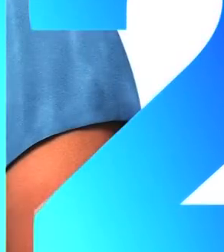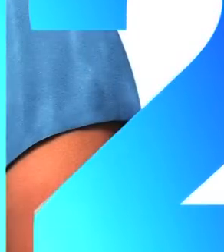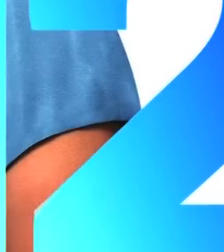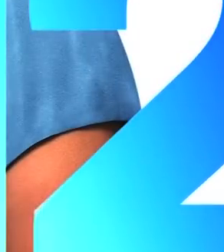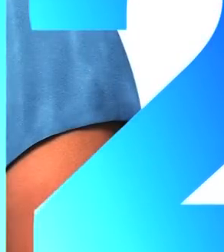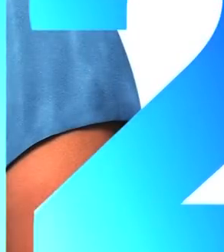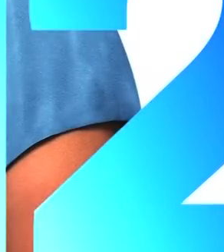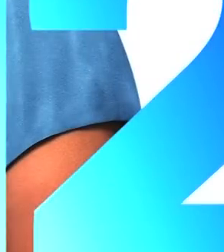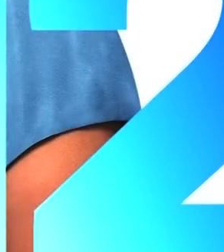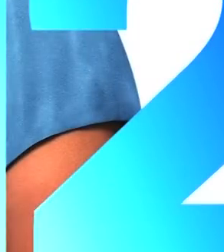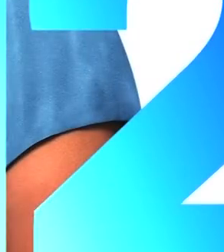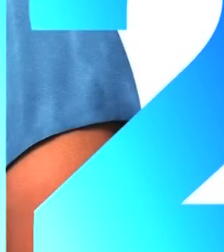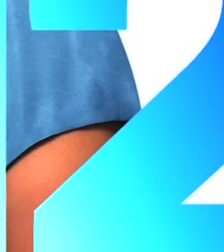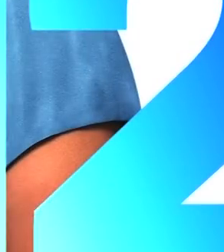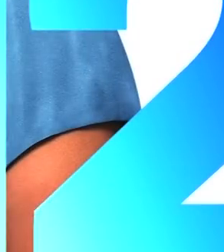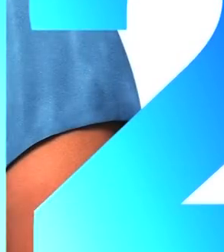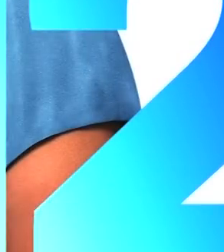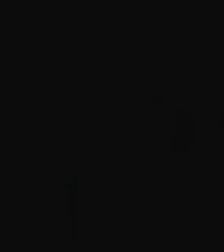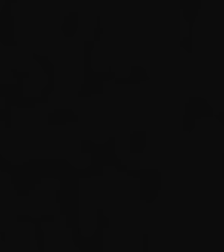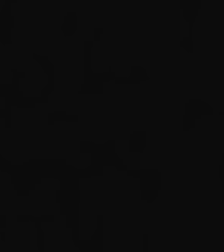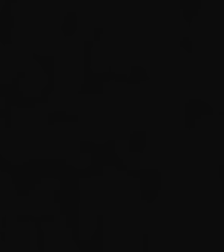E aí E